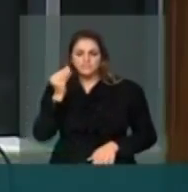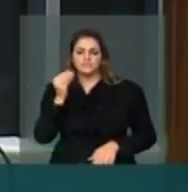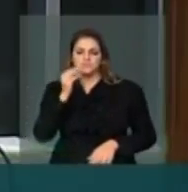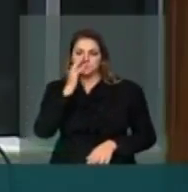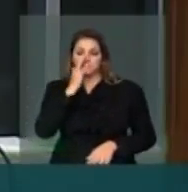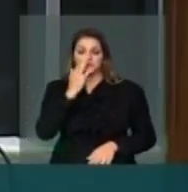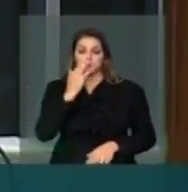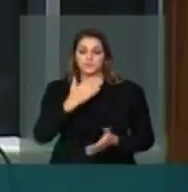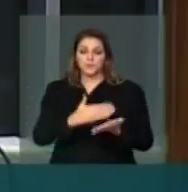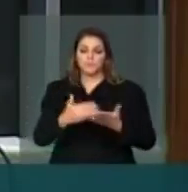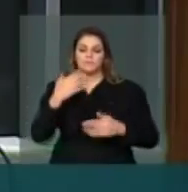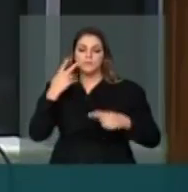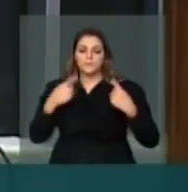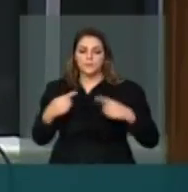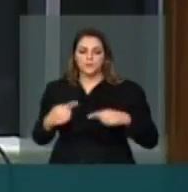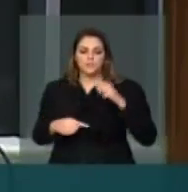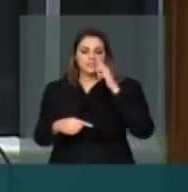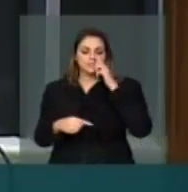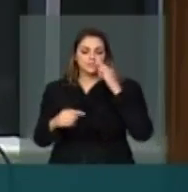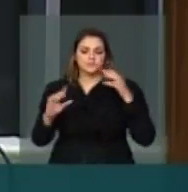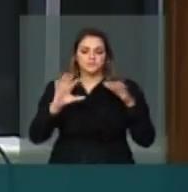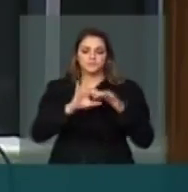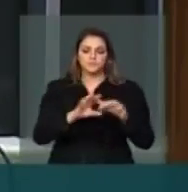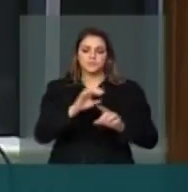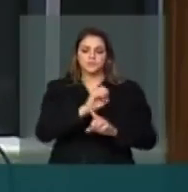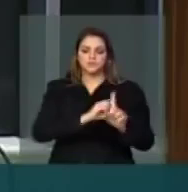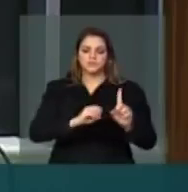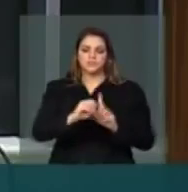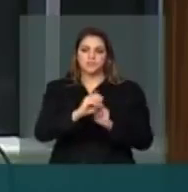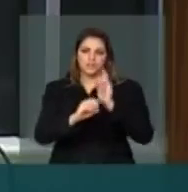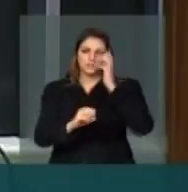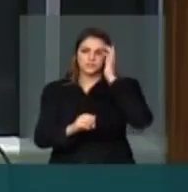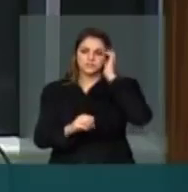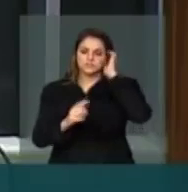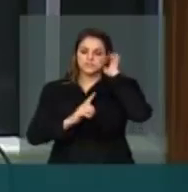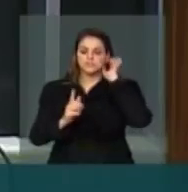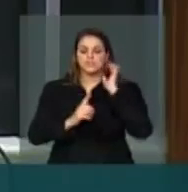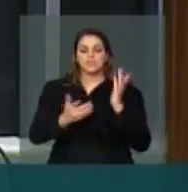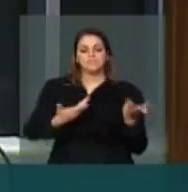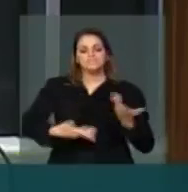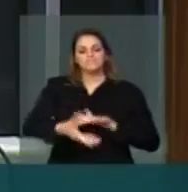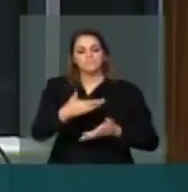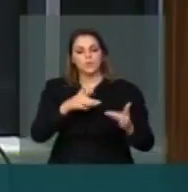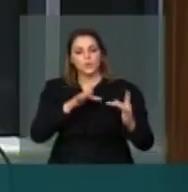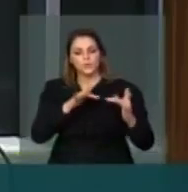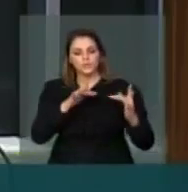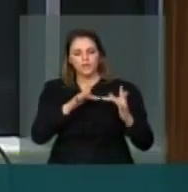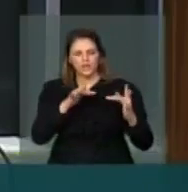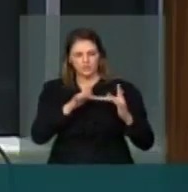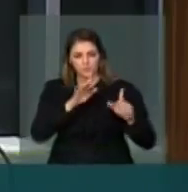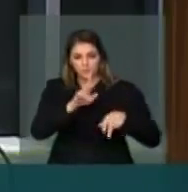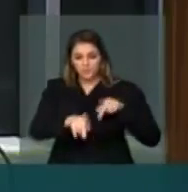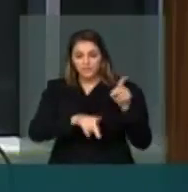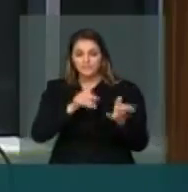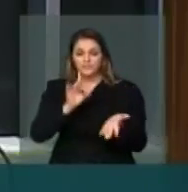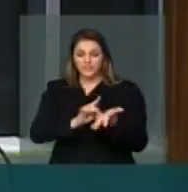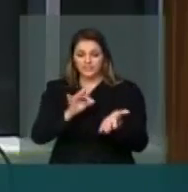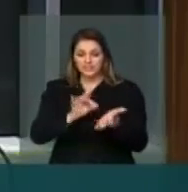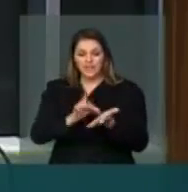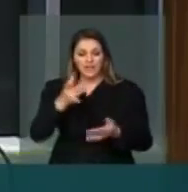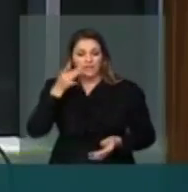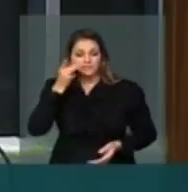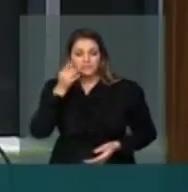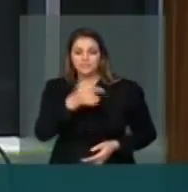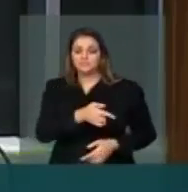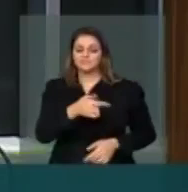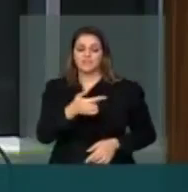o debate político com a sociedade, ali na base, ali onde o debate não